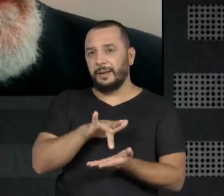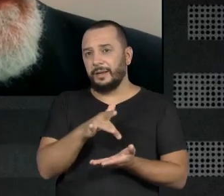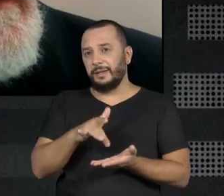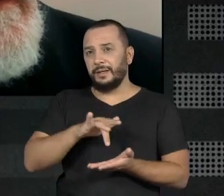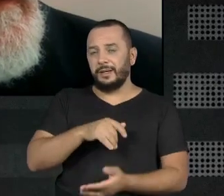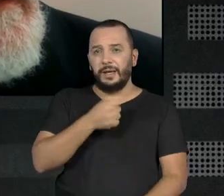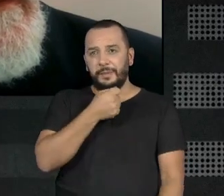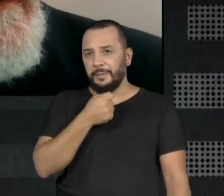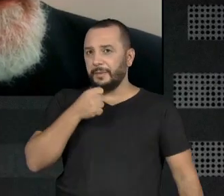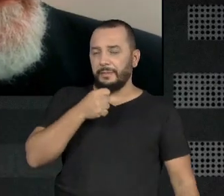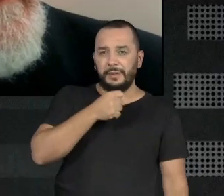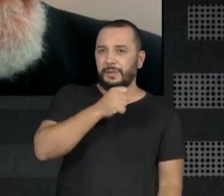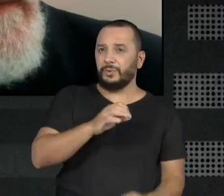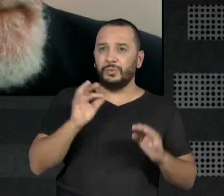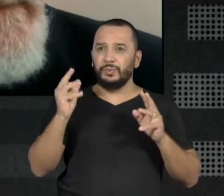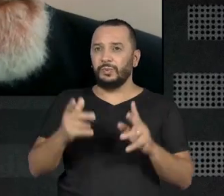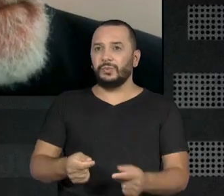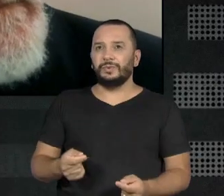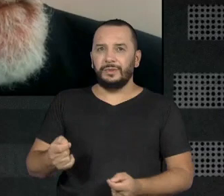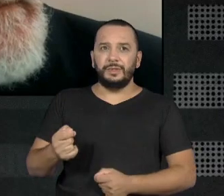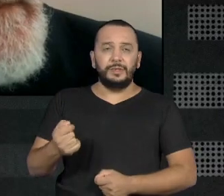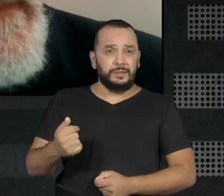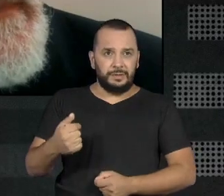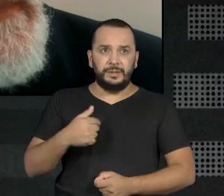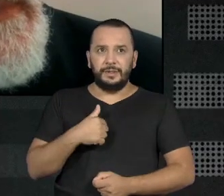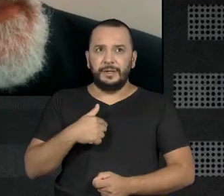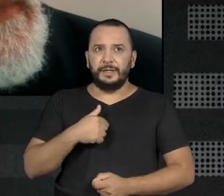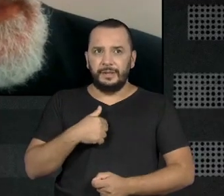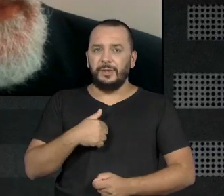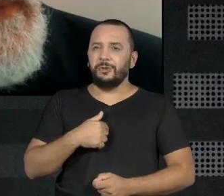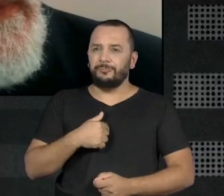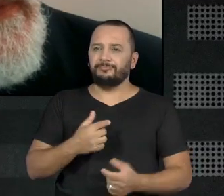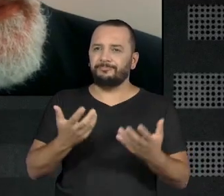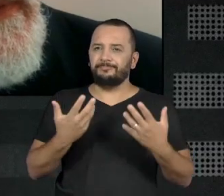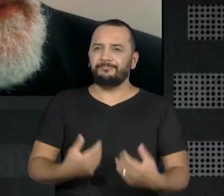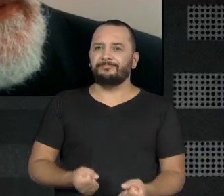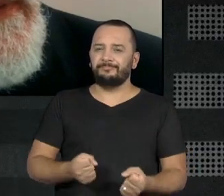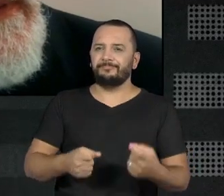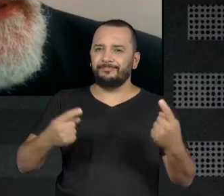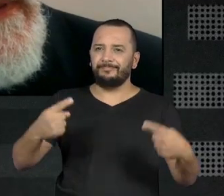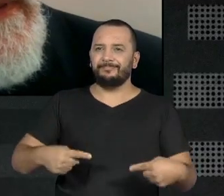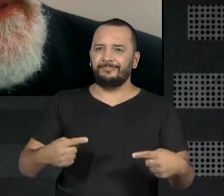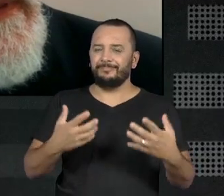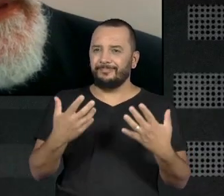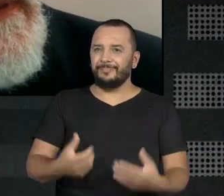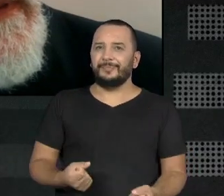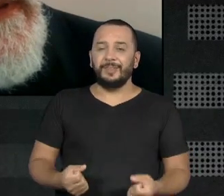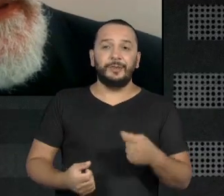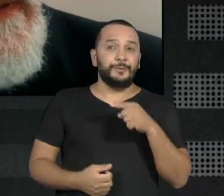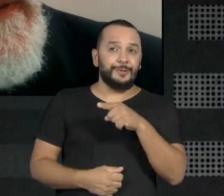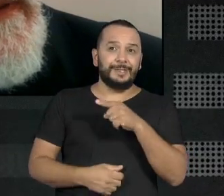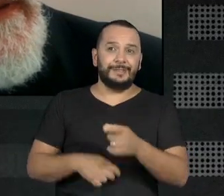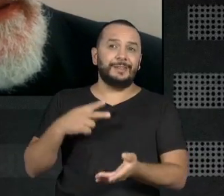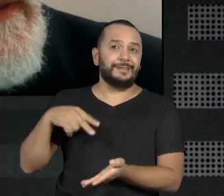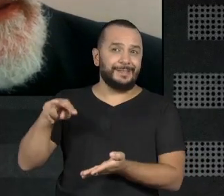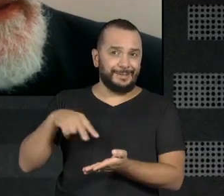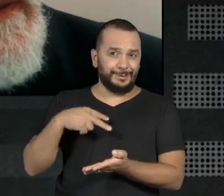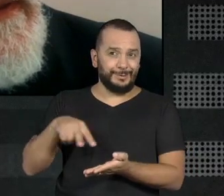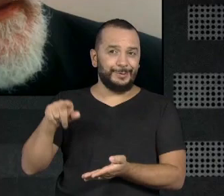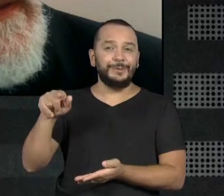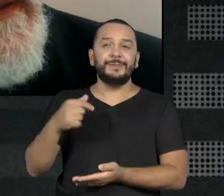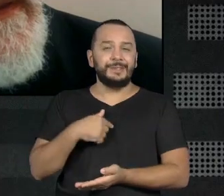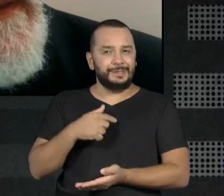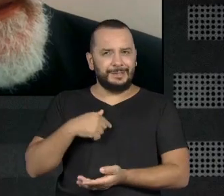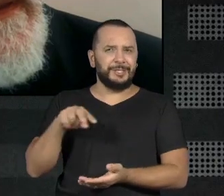canto e dança. Então eu encarei esse momento e fiz vocês dançarem. Vocês dançaram